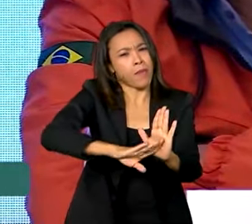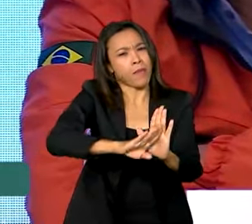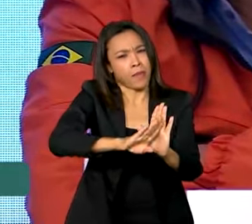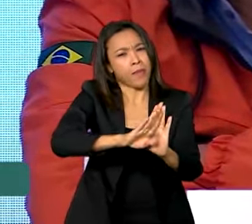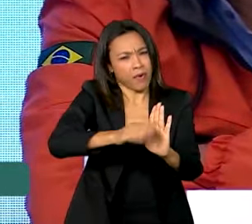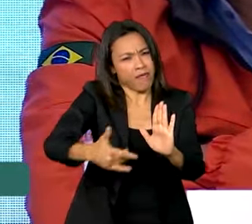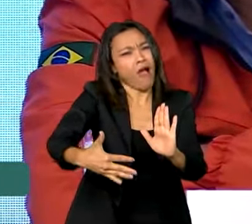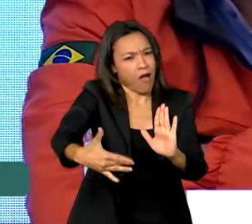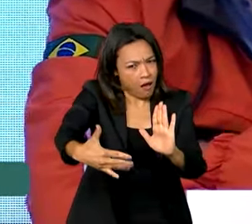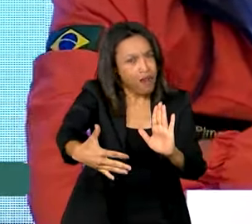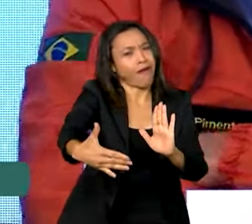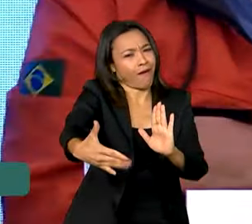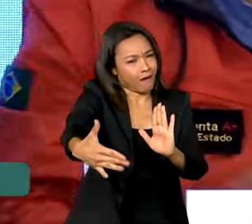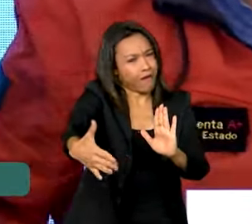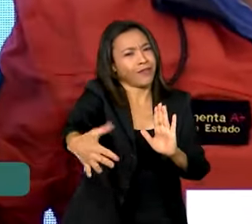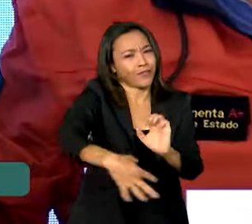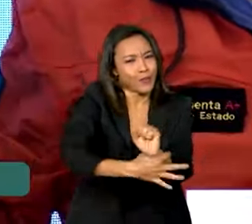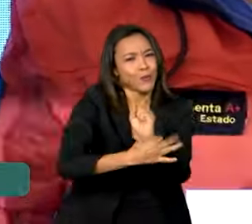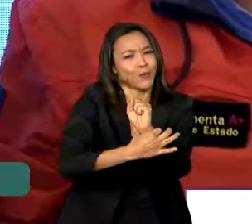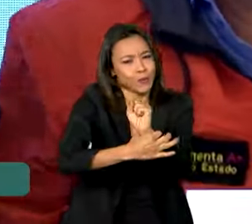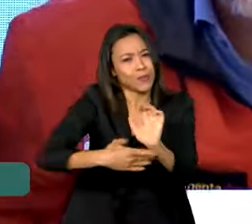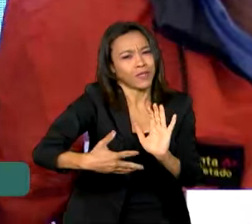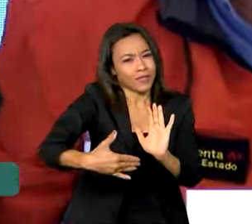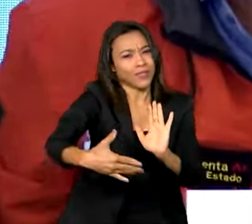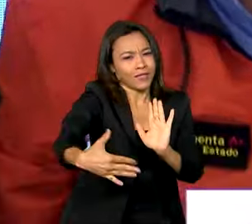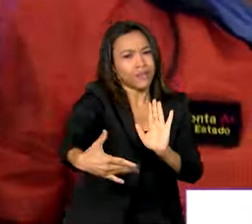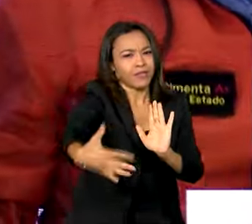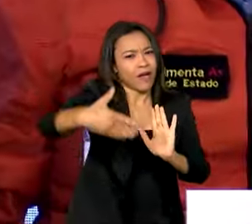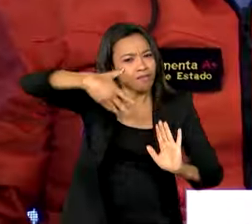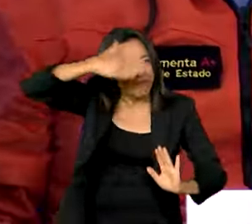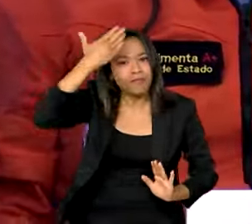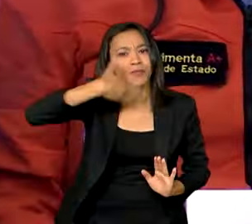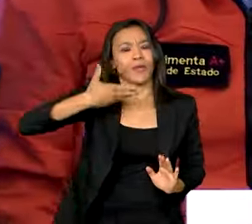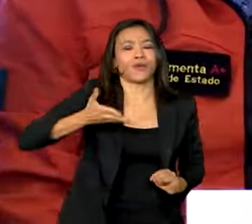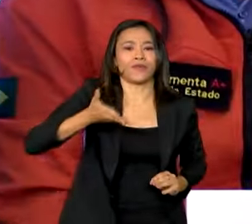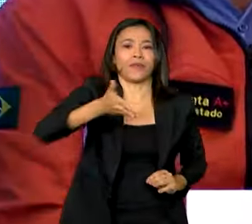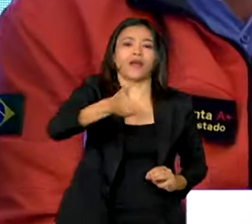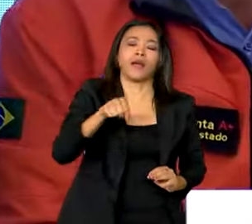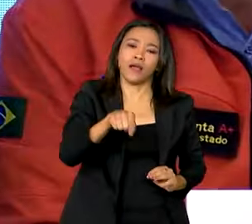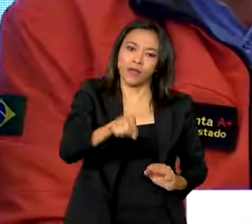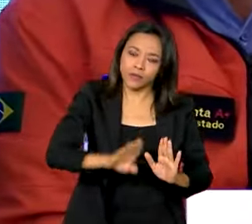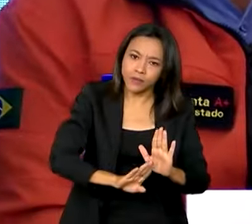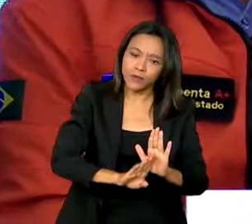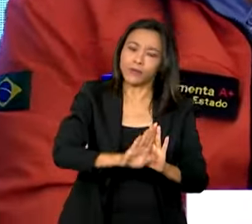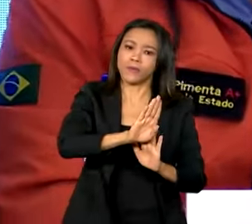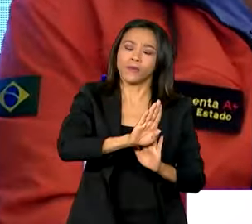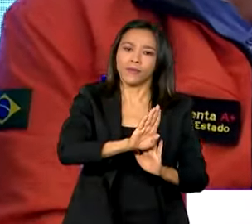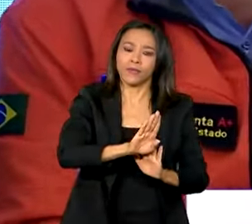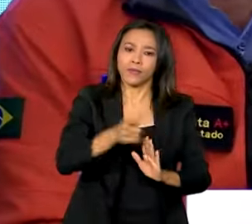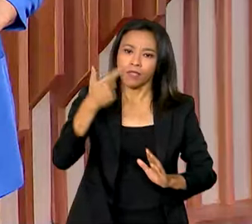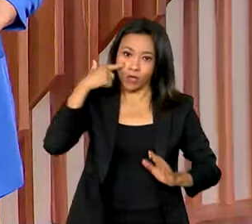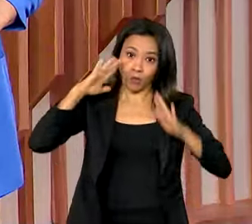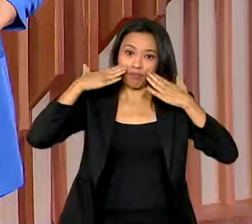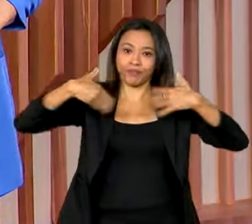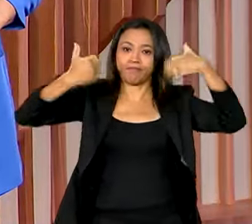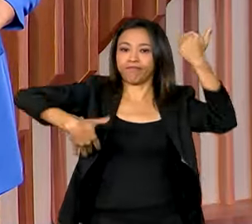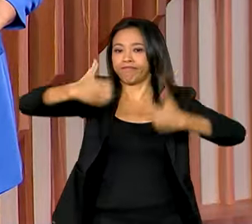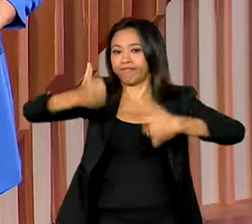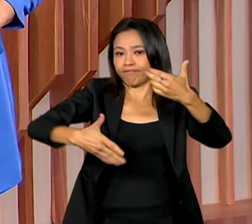sólidos e mais consistentes confirmarão essa tendência que hoje eu apresento aqui.